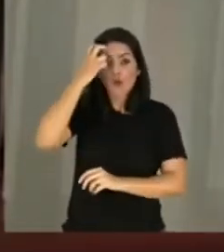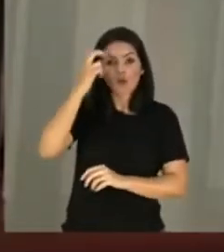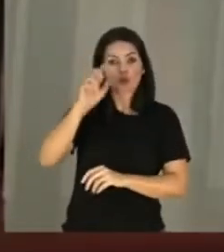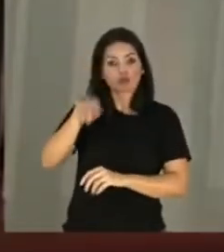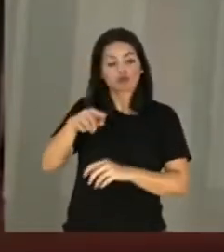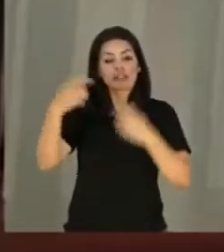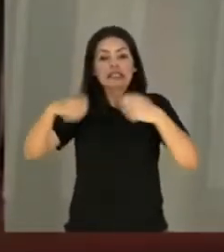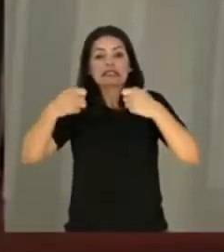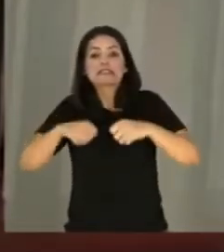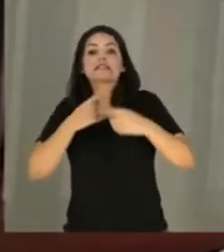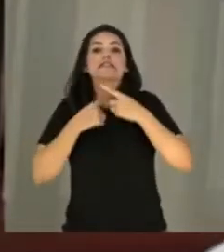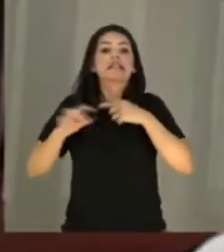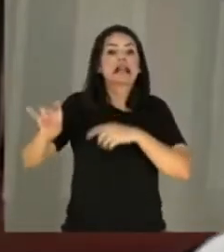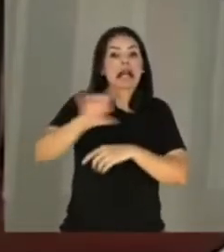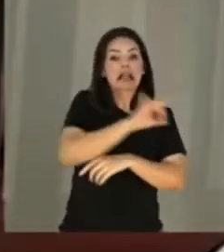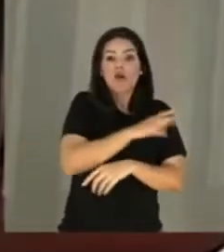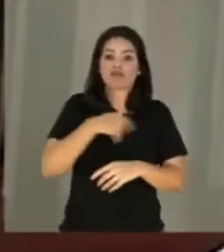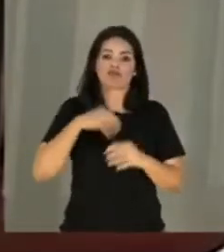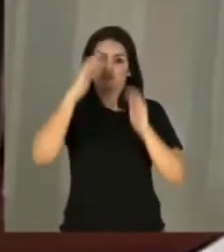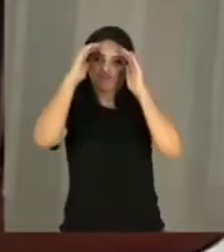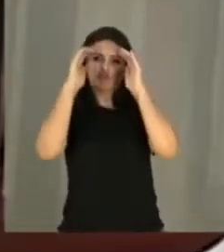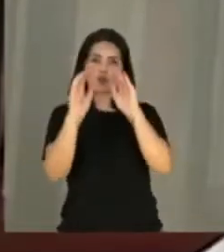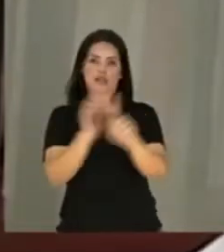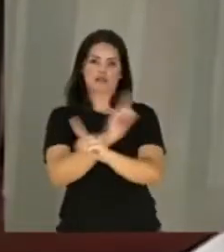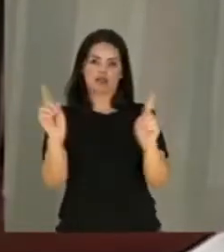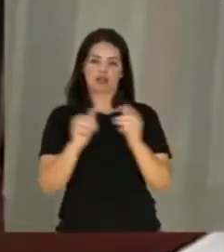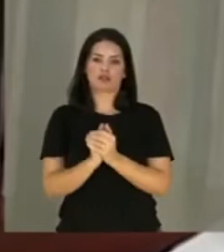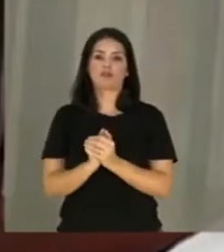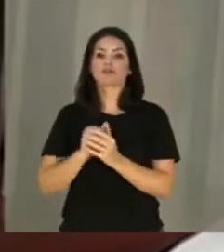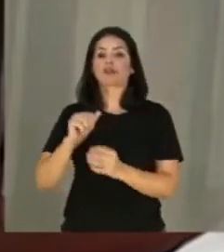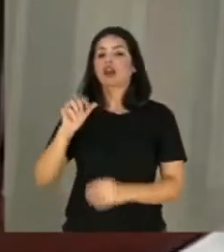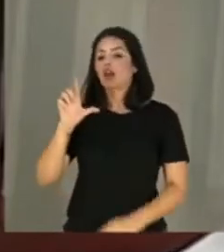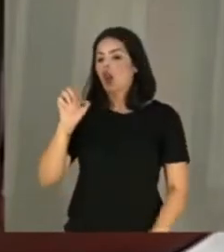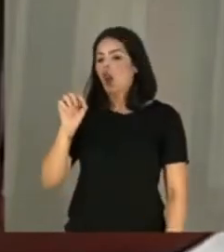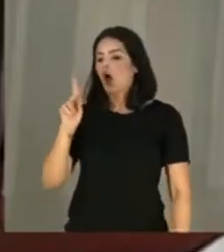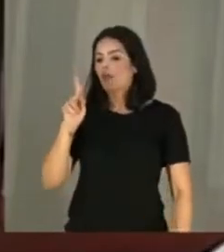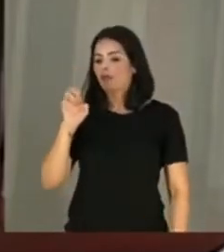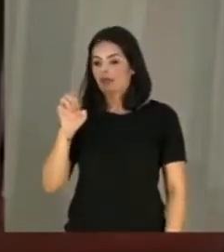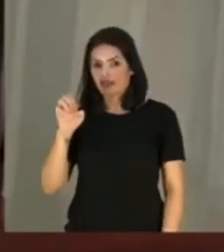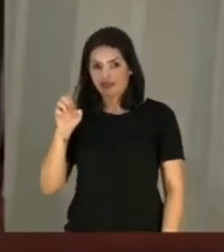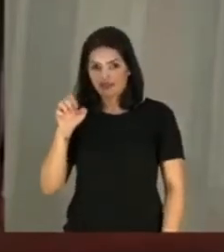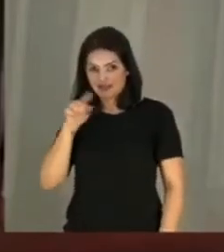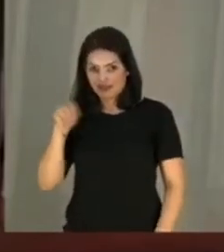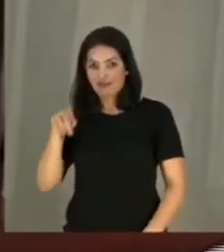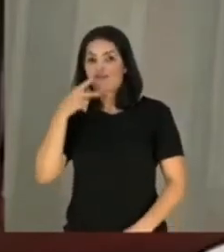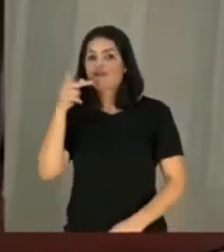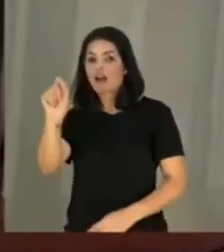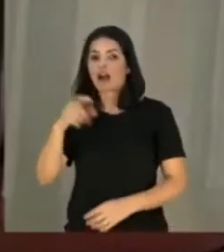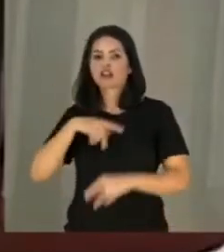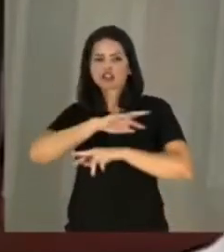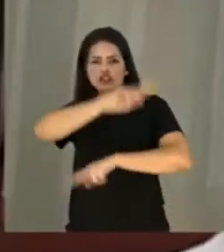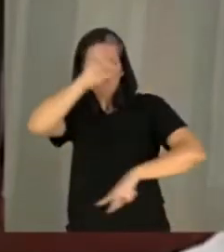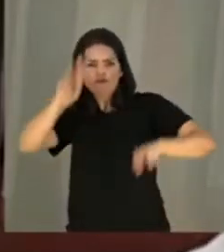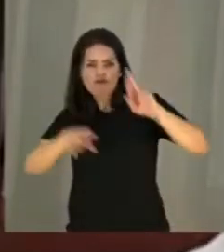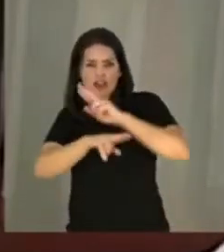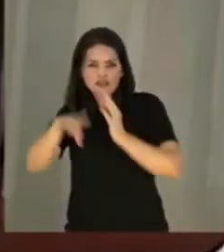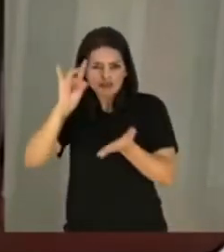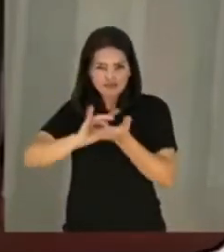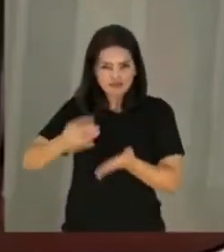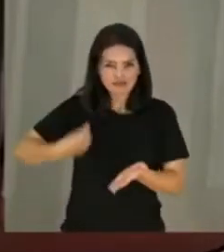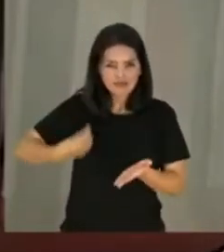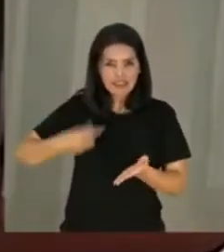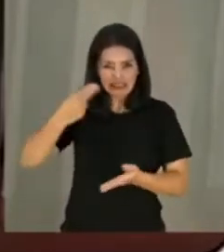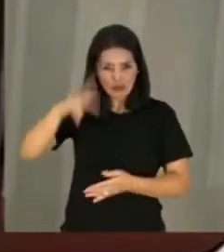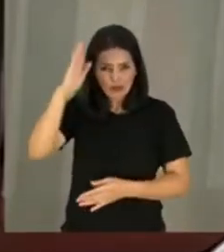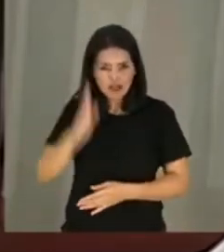anseios. Nesse sentido, como salienta Lopes, concordo que a proposta não considera as mais diversas realidades escolares existentes pelo